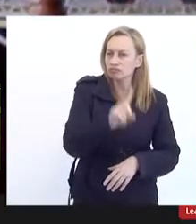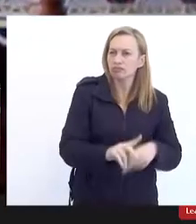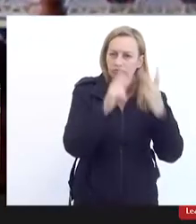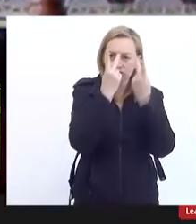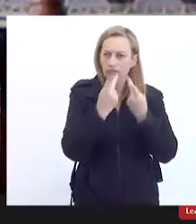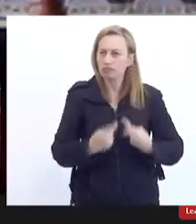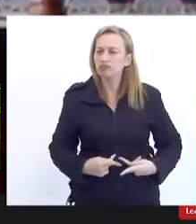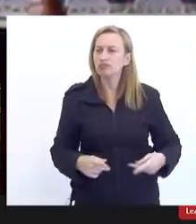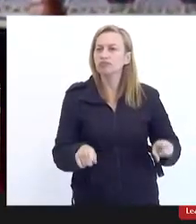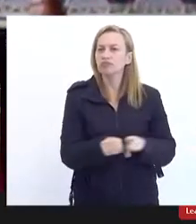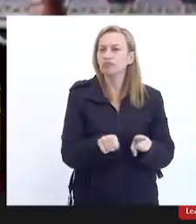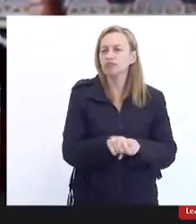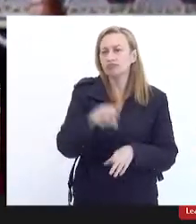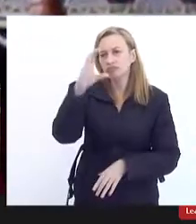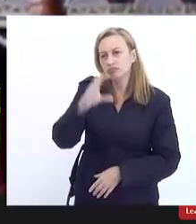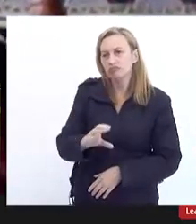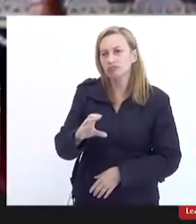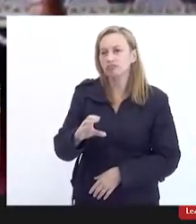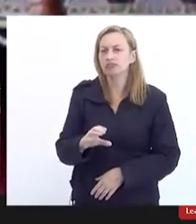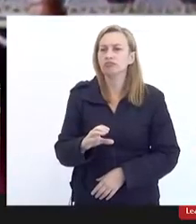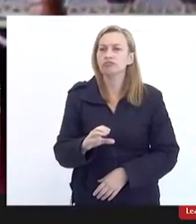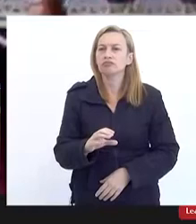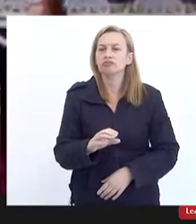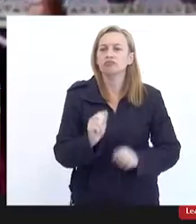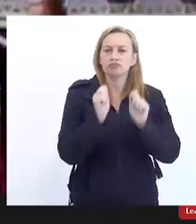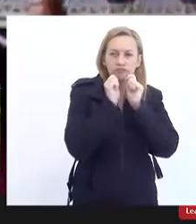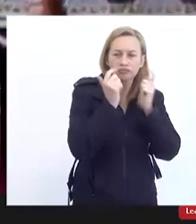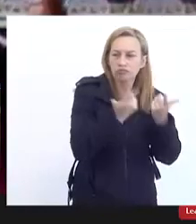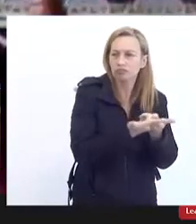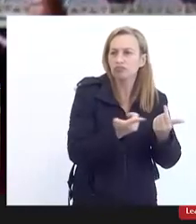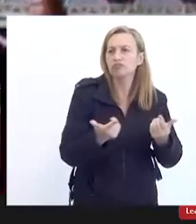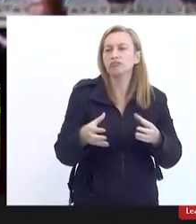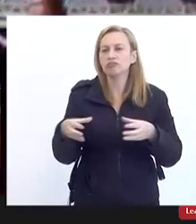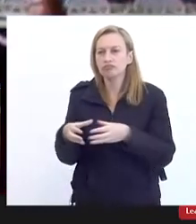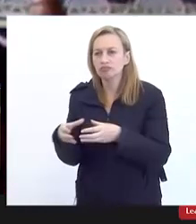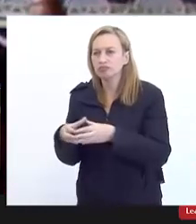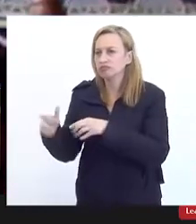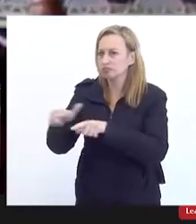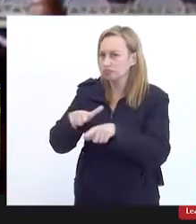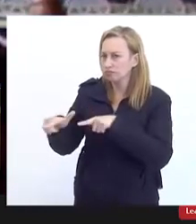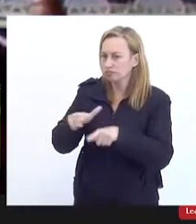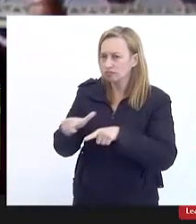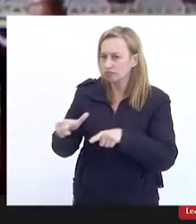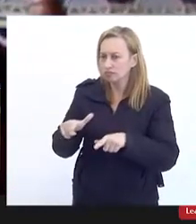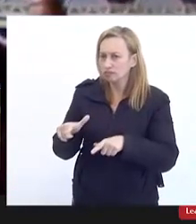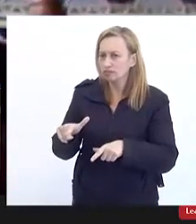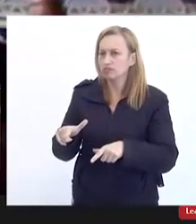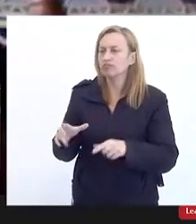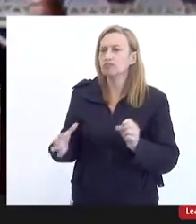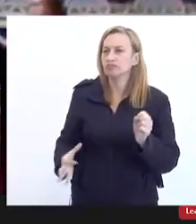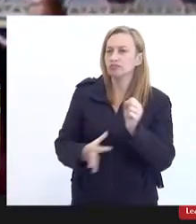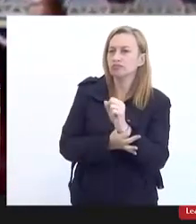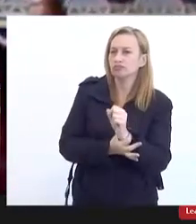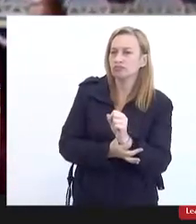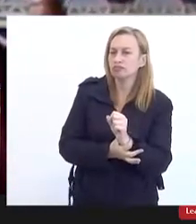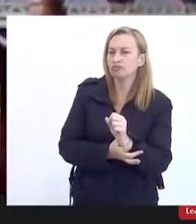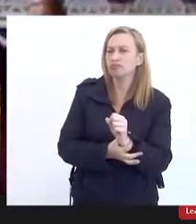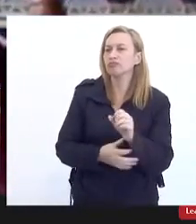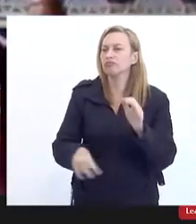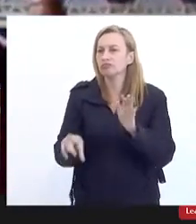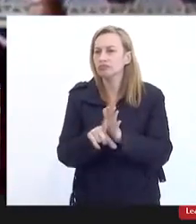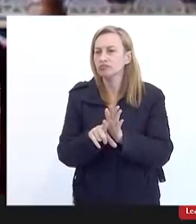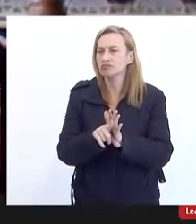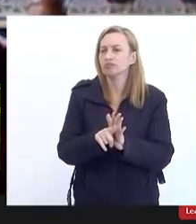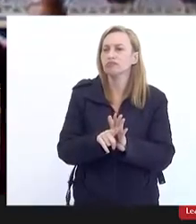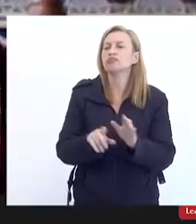direitos humanos e cidadania da Alerj da comissão de trabalho de seguridade e legislação social da Alerj